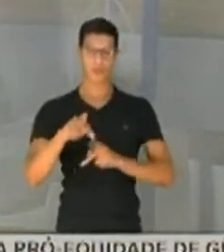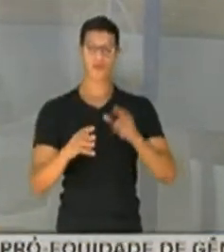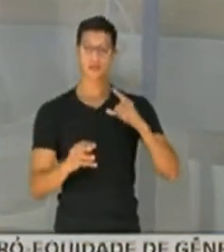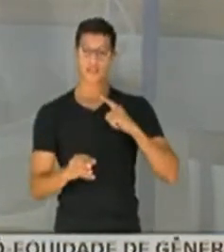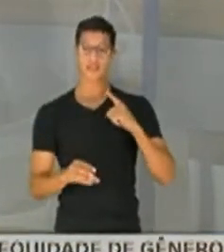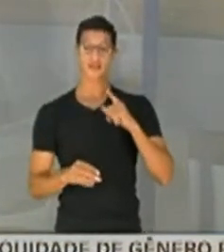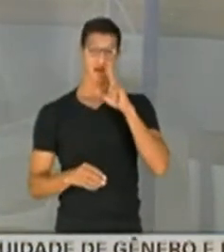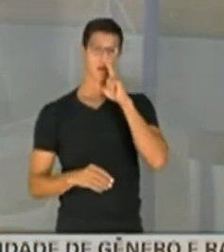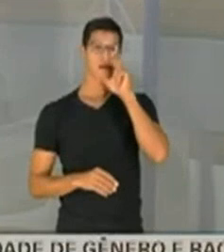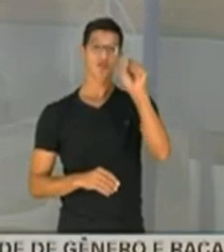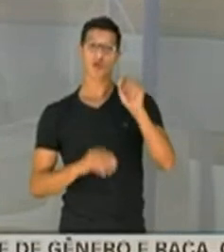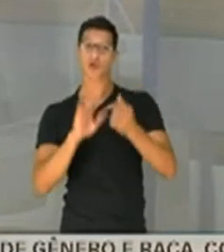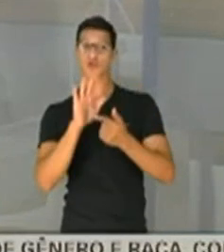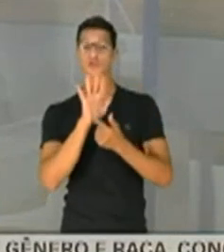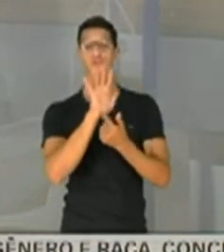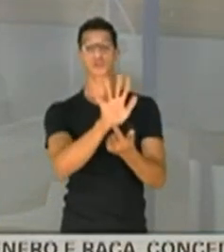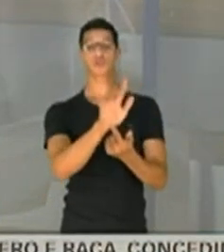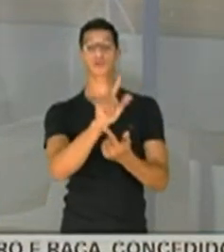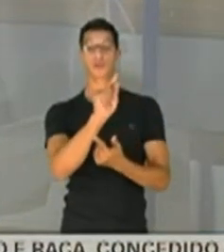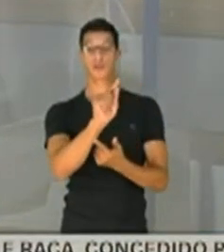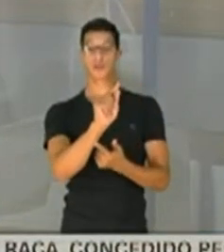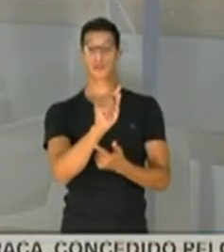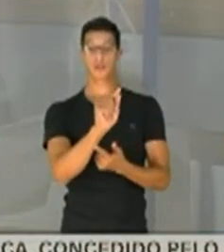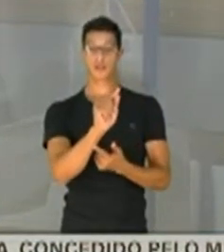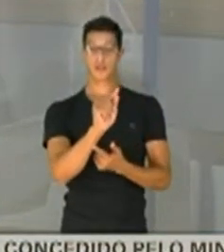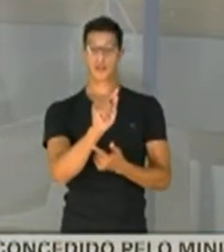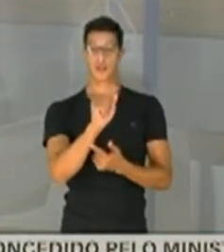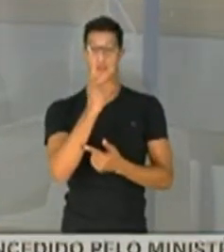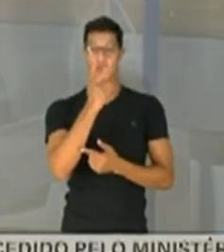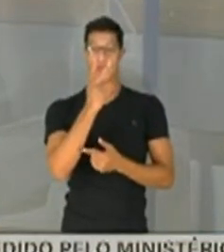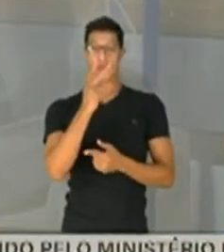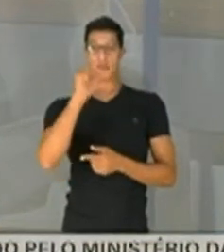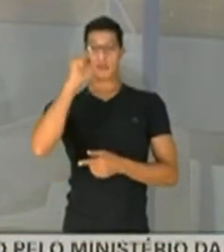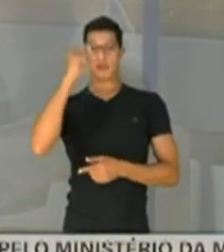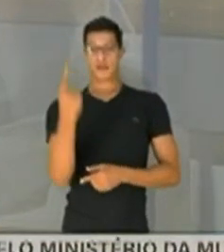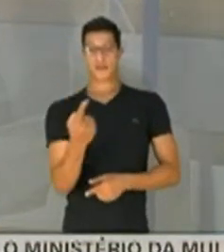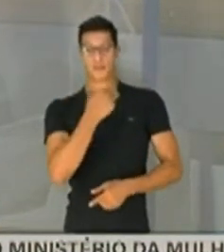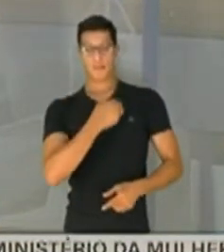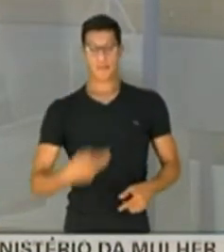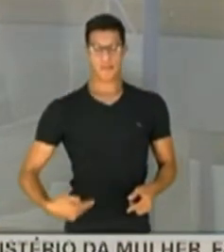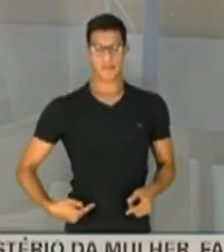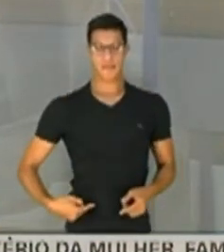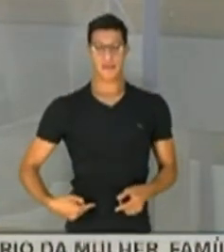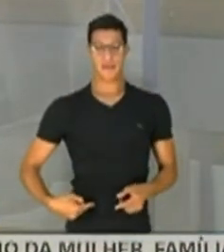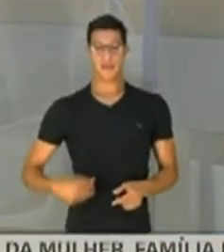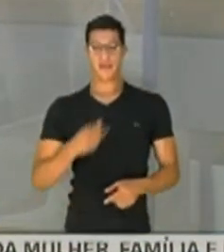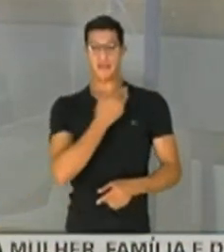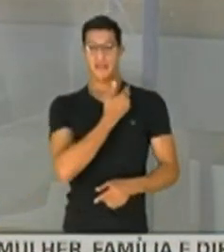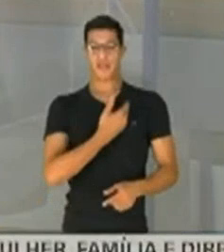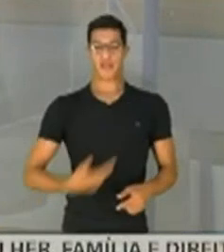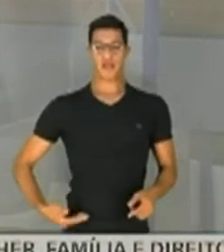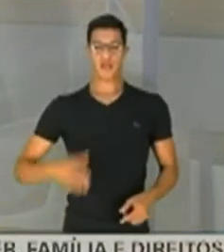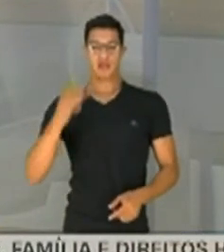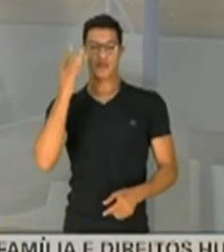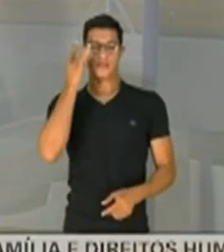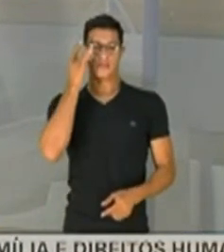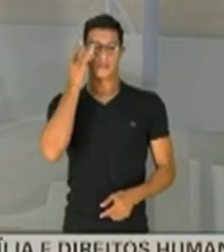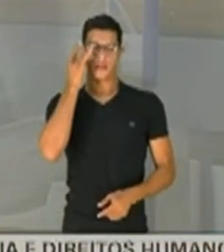tem fortes indícios de dois ex-ministros do governo Dilma.